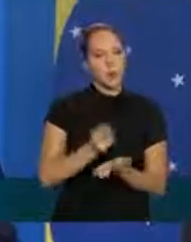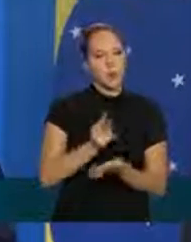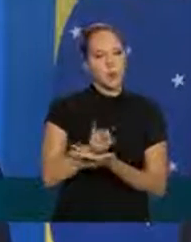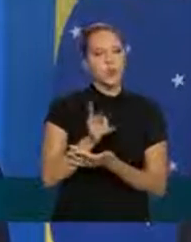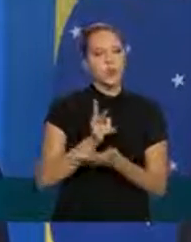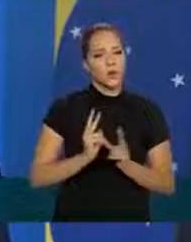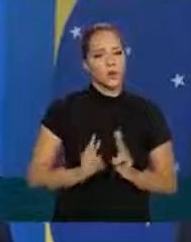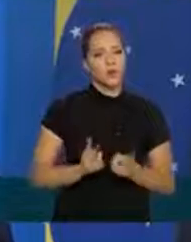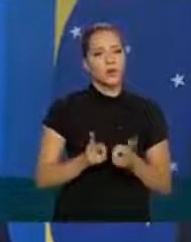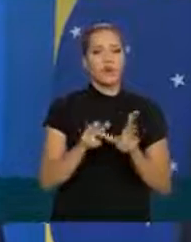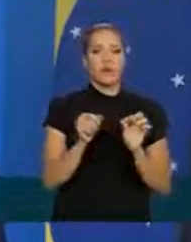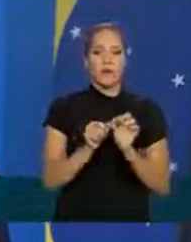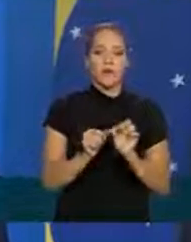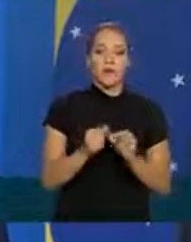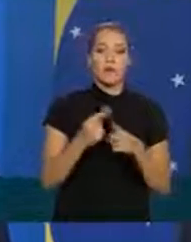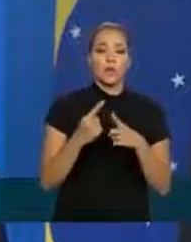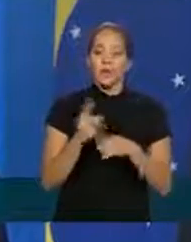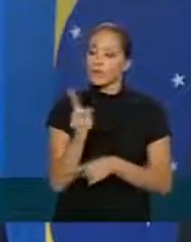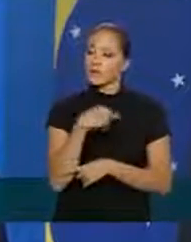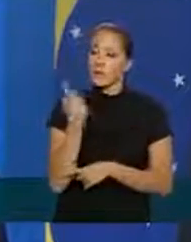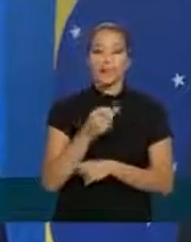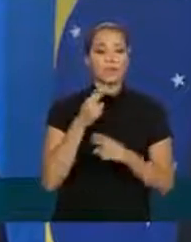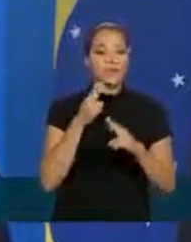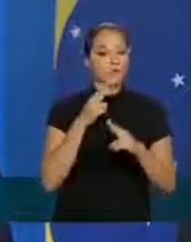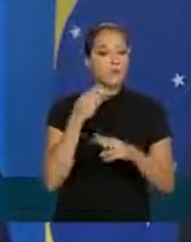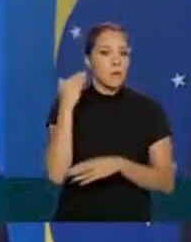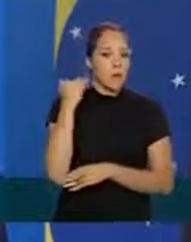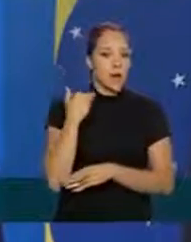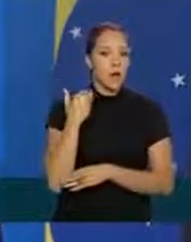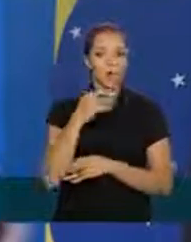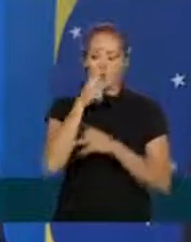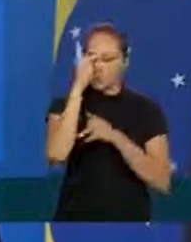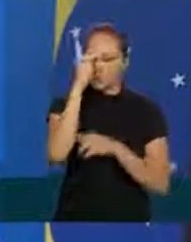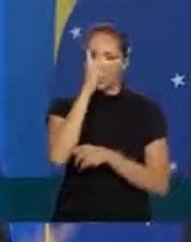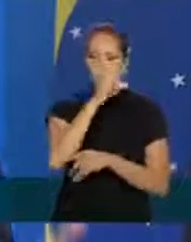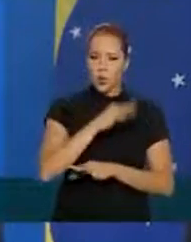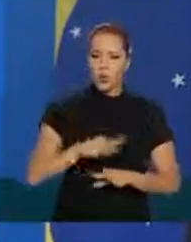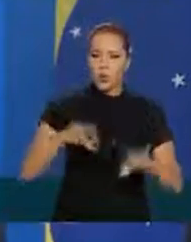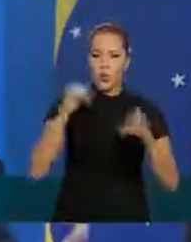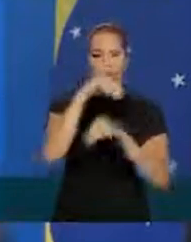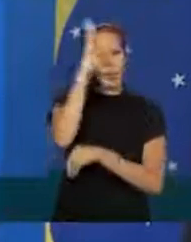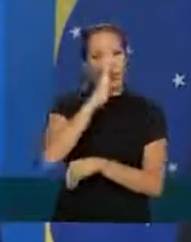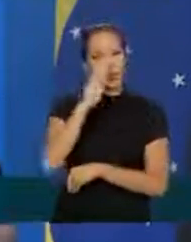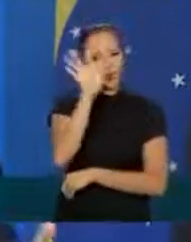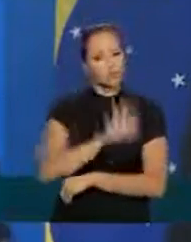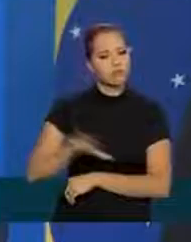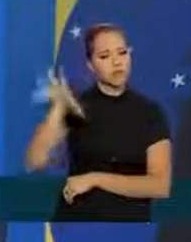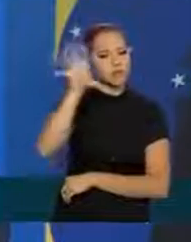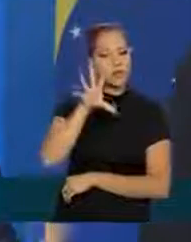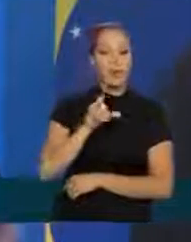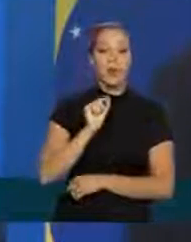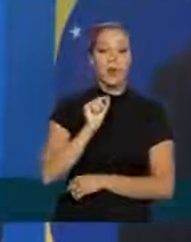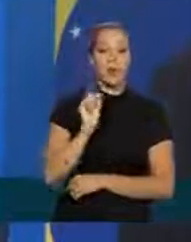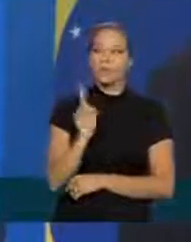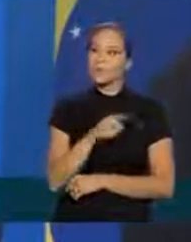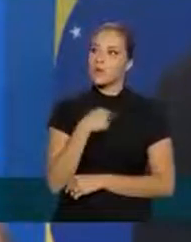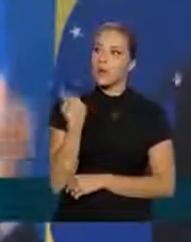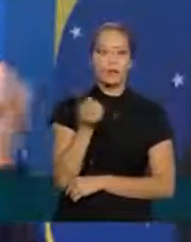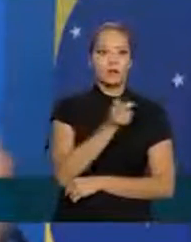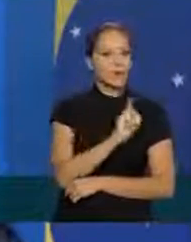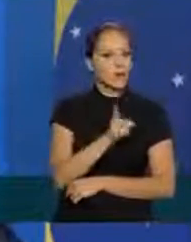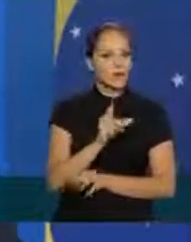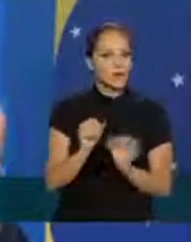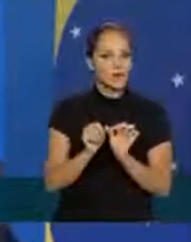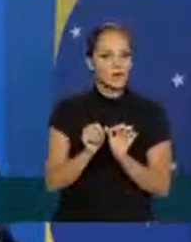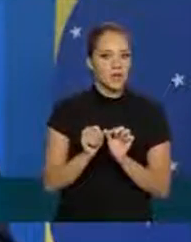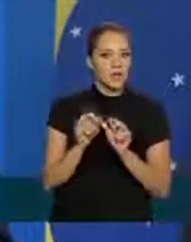porque somos o banco de todos os brasileiros o que nós não faremos o que nós não vamos fazer